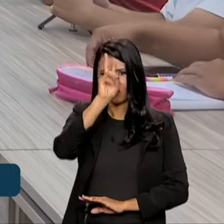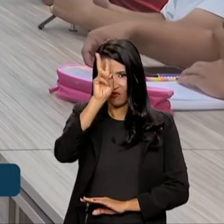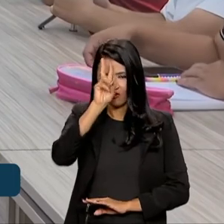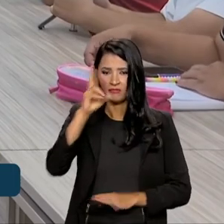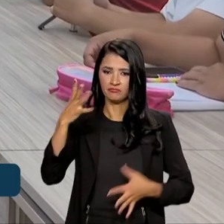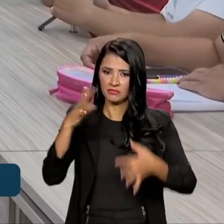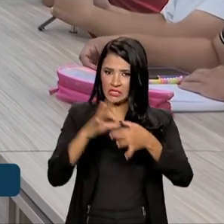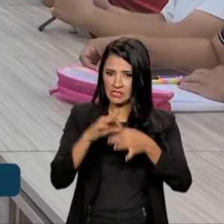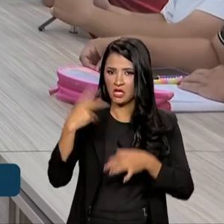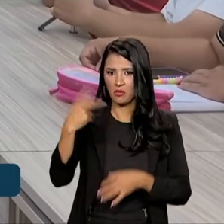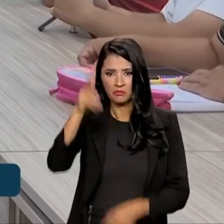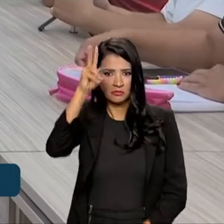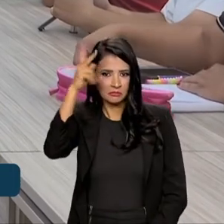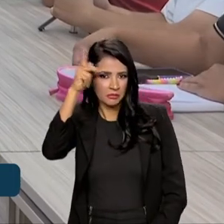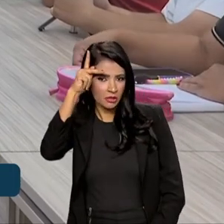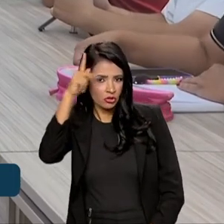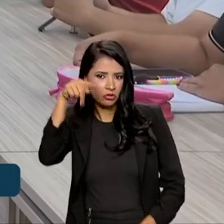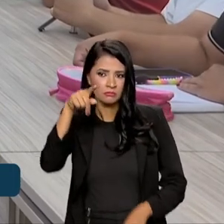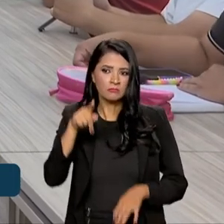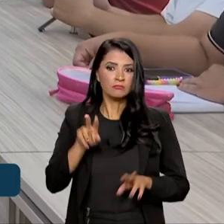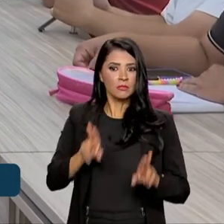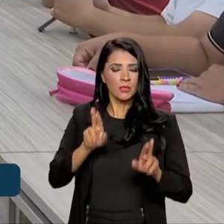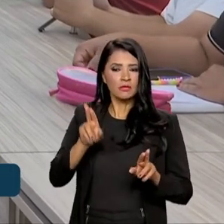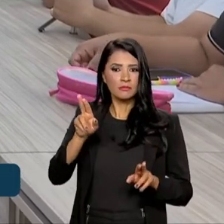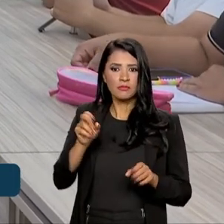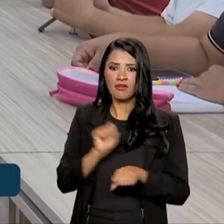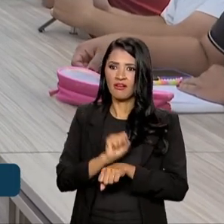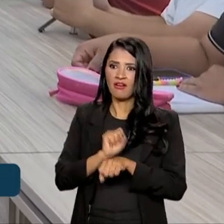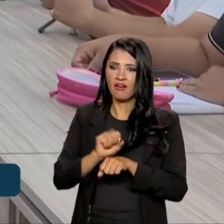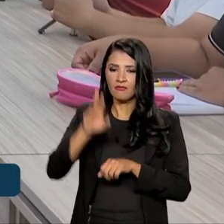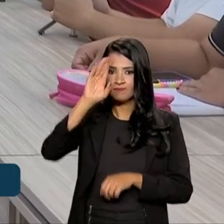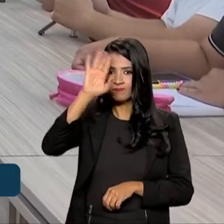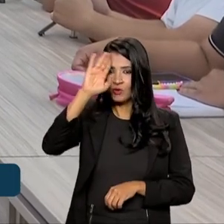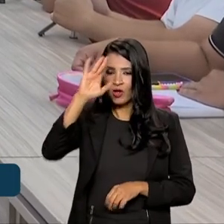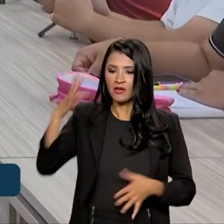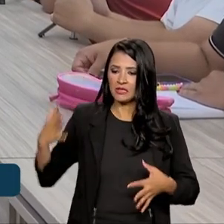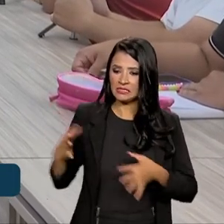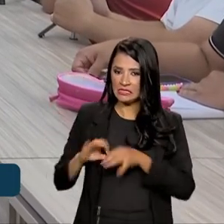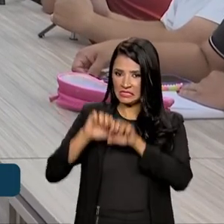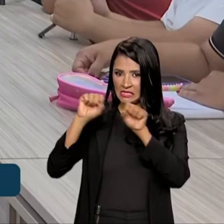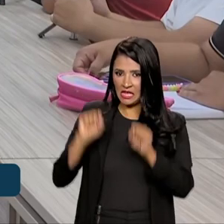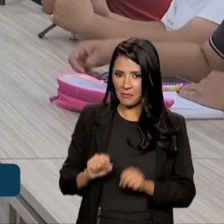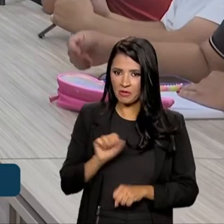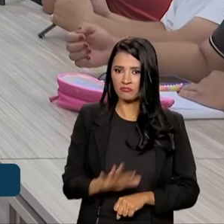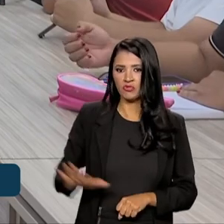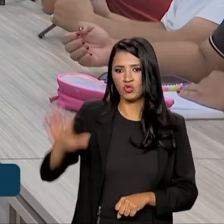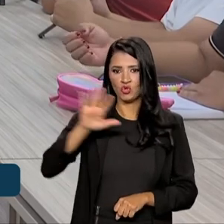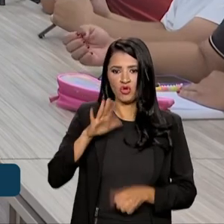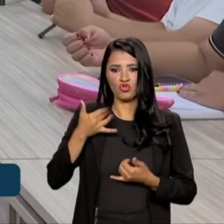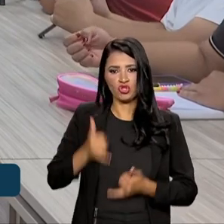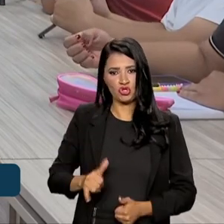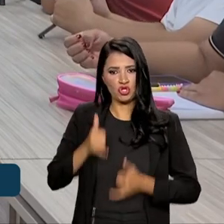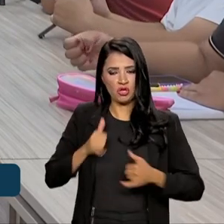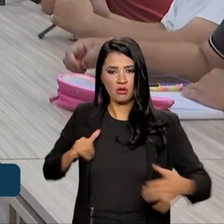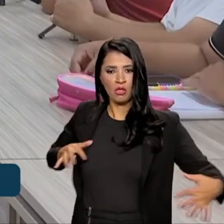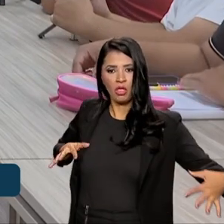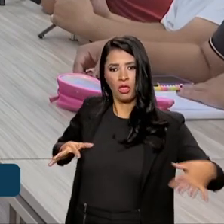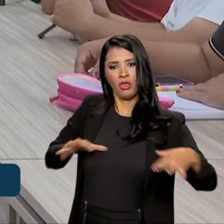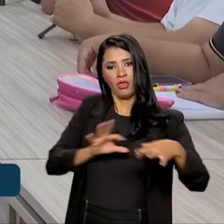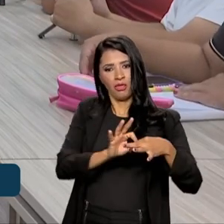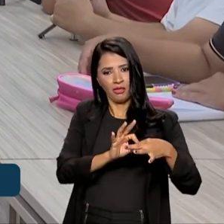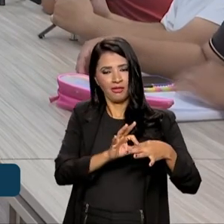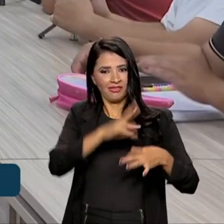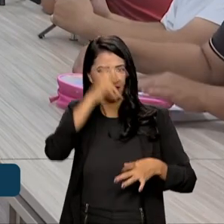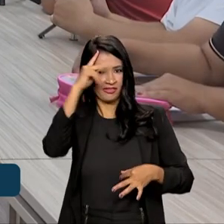sonhada interligação de Parintins ao Sistema Nacional de Energia Elétrica e a ligação de Parintins